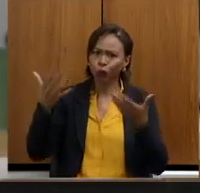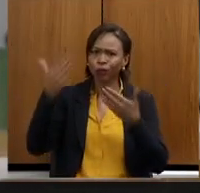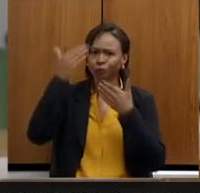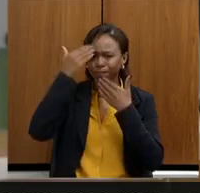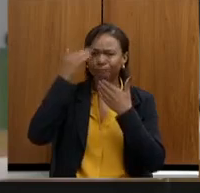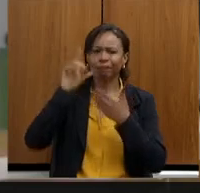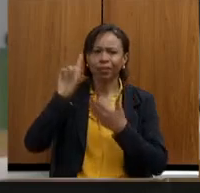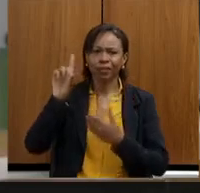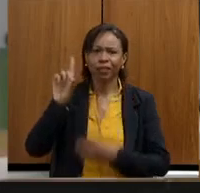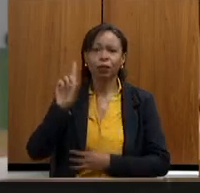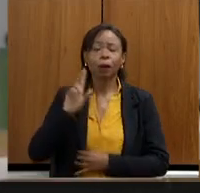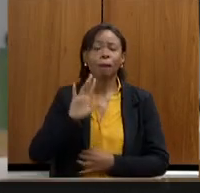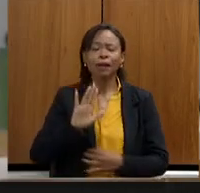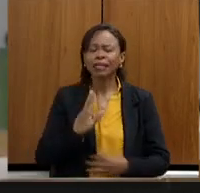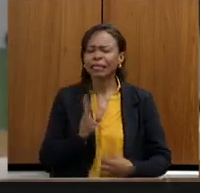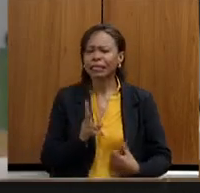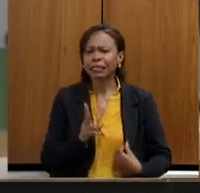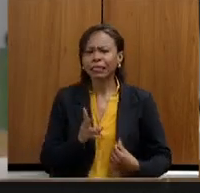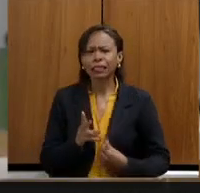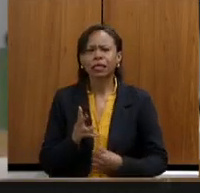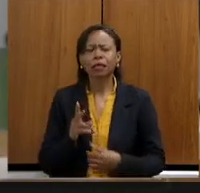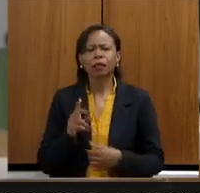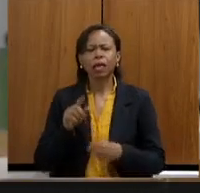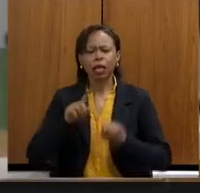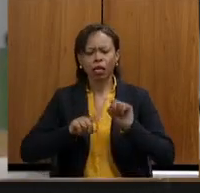sempre que tiver esses recursos